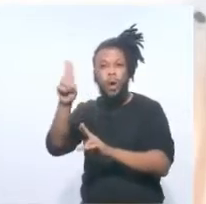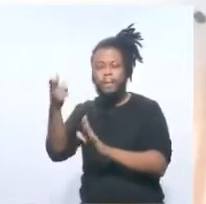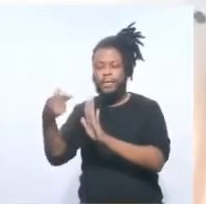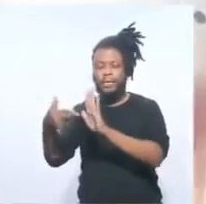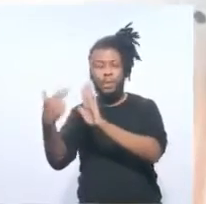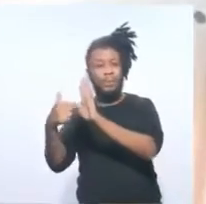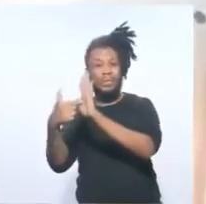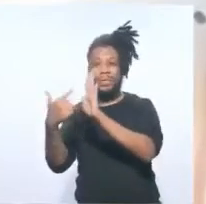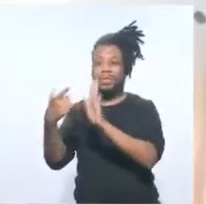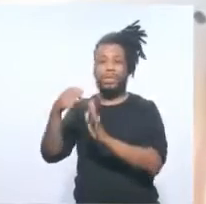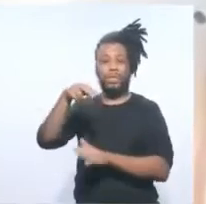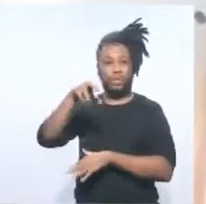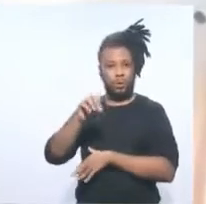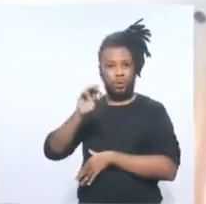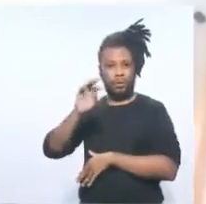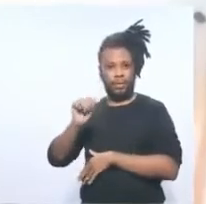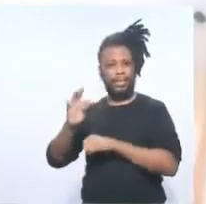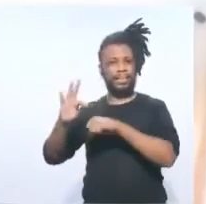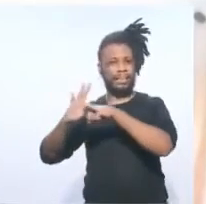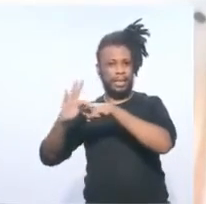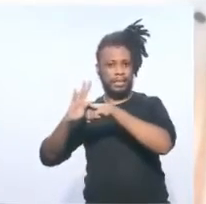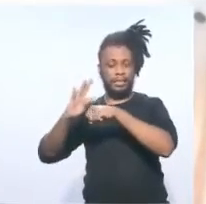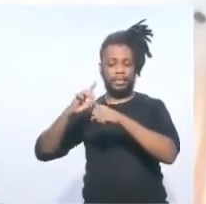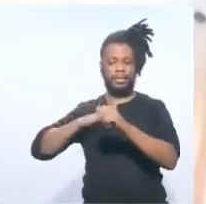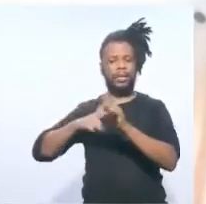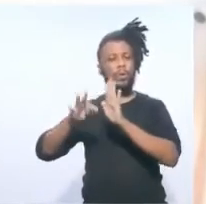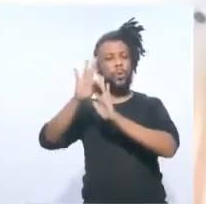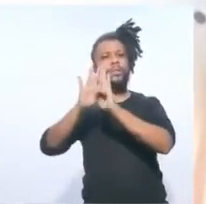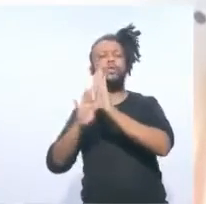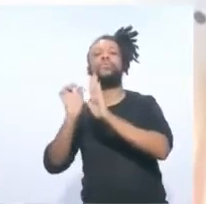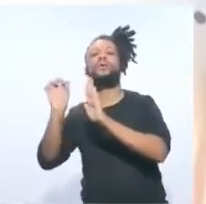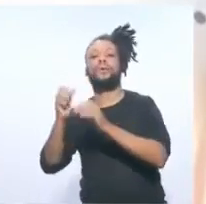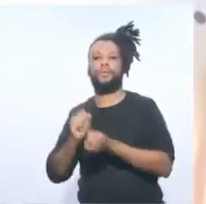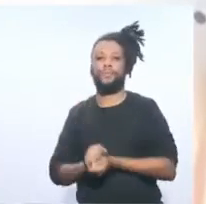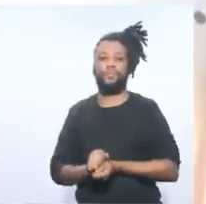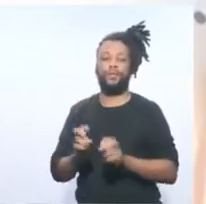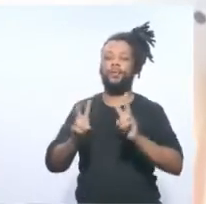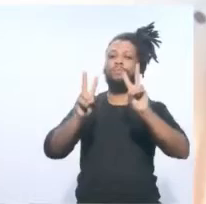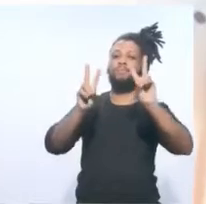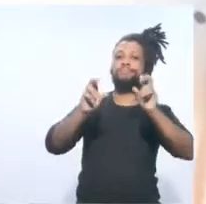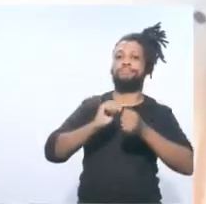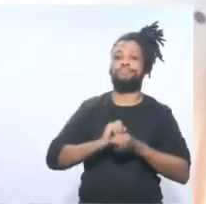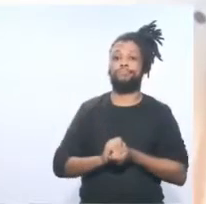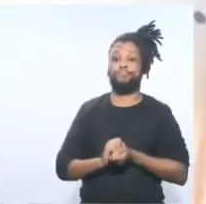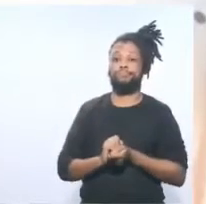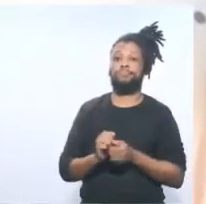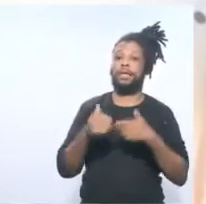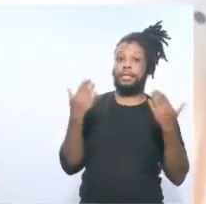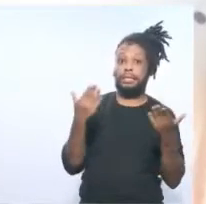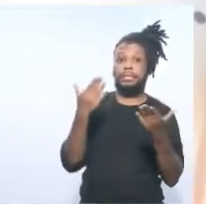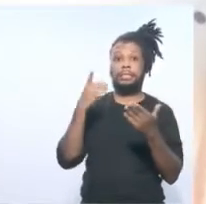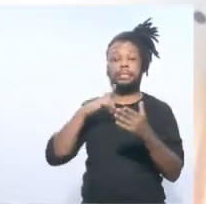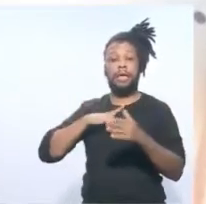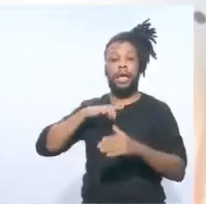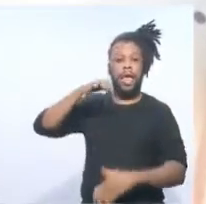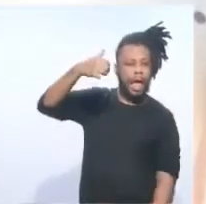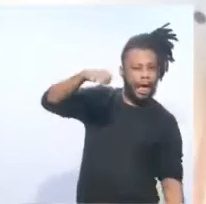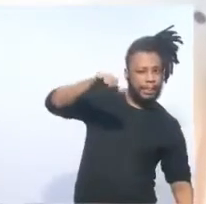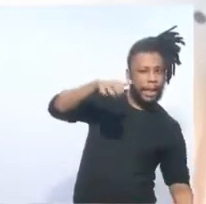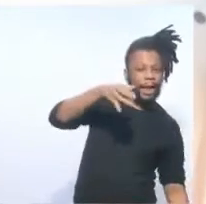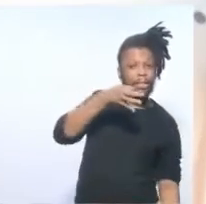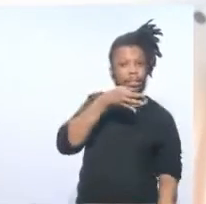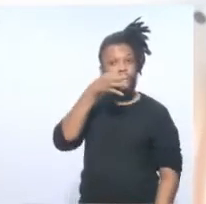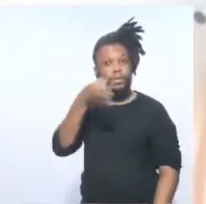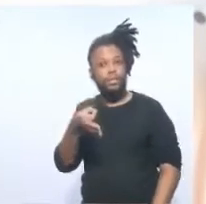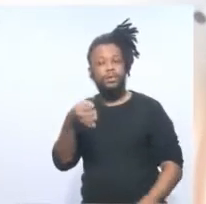documento que traz no seu corpo o seguinte trecho. Assim, sem adentrar na análise, na crítica e na discussão de